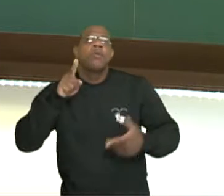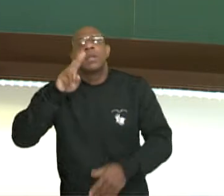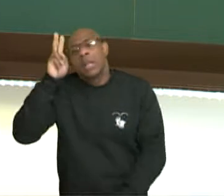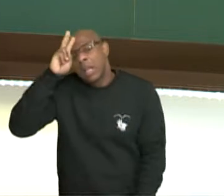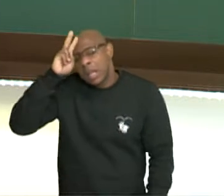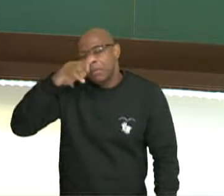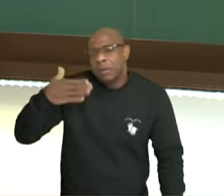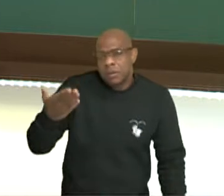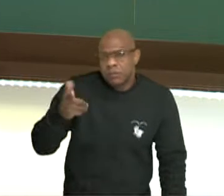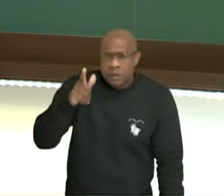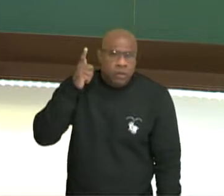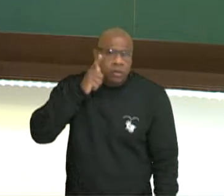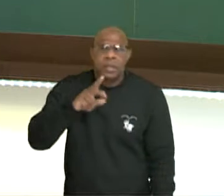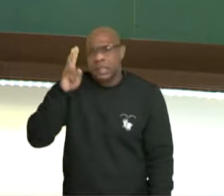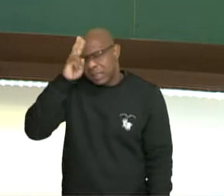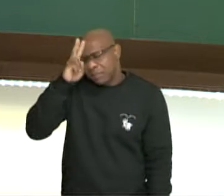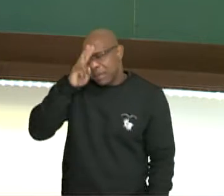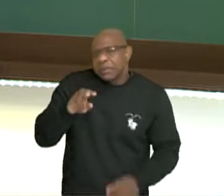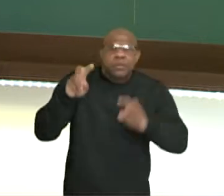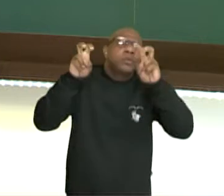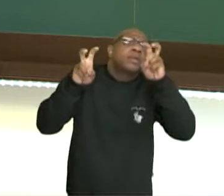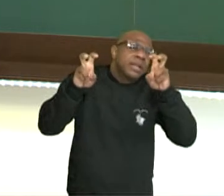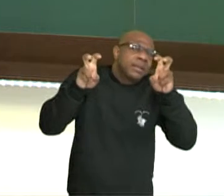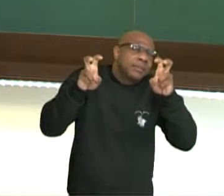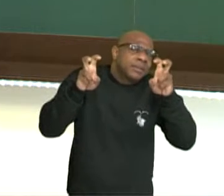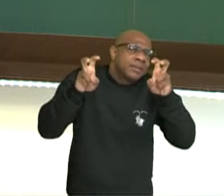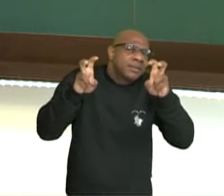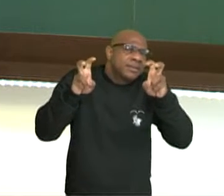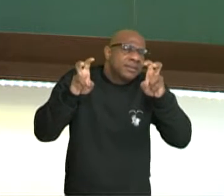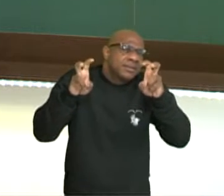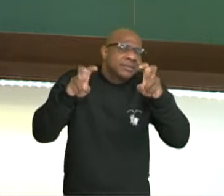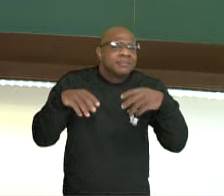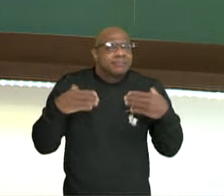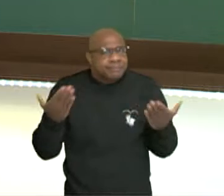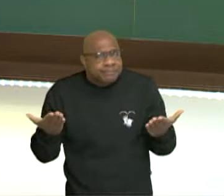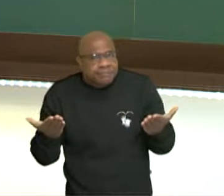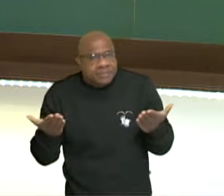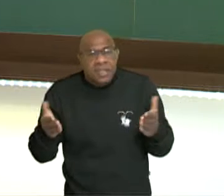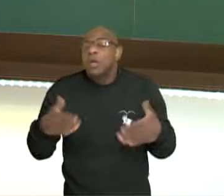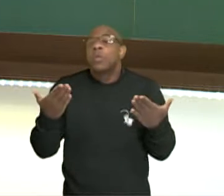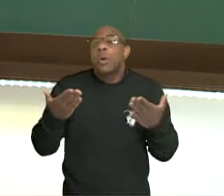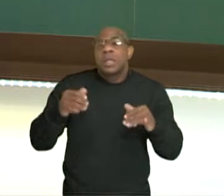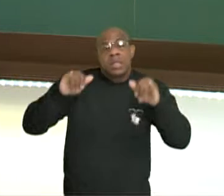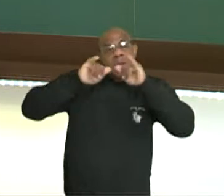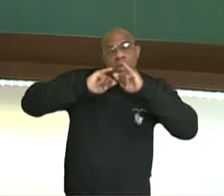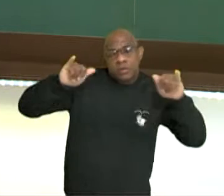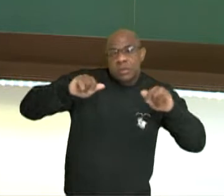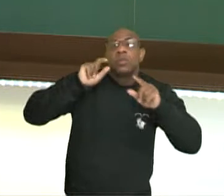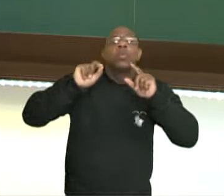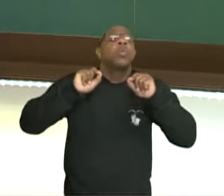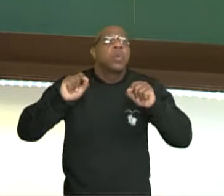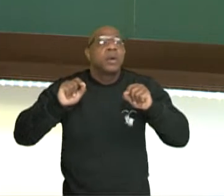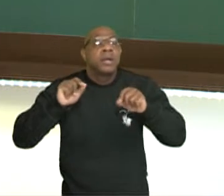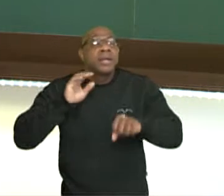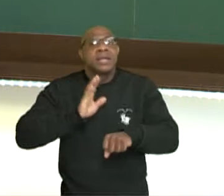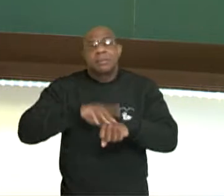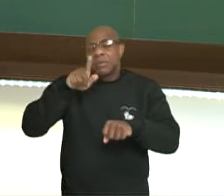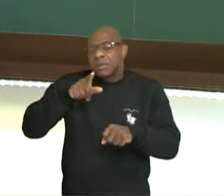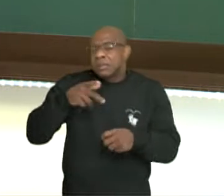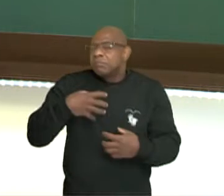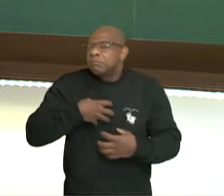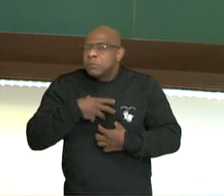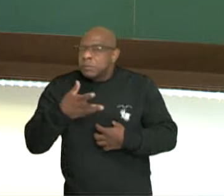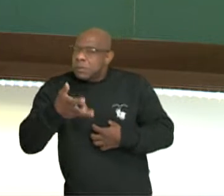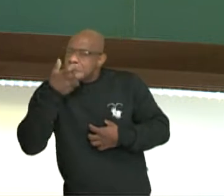Você consegue lembrar do assunto que elas tratavam? Então, quais foram as notícias que mais você achou